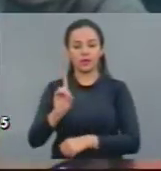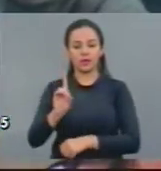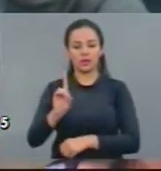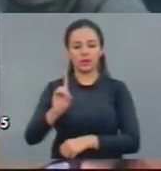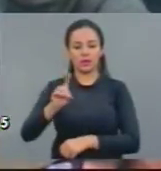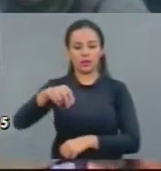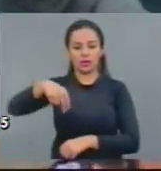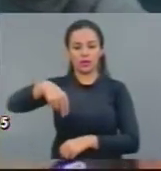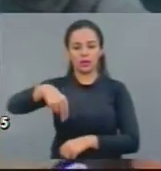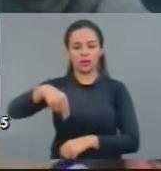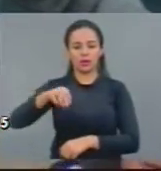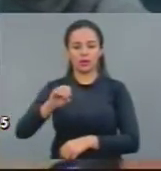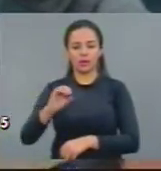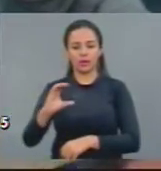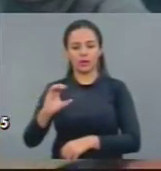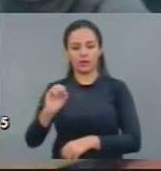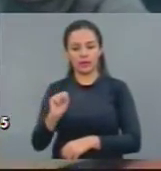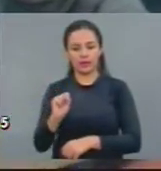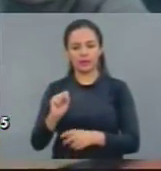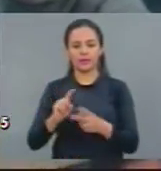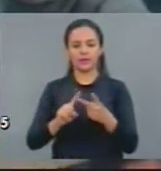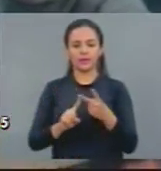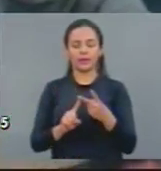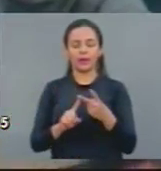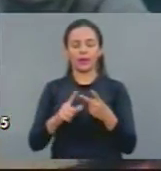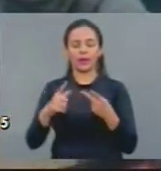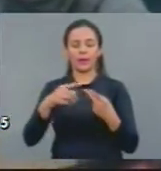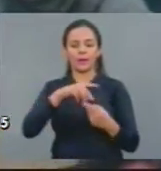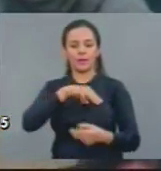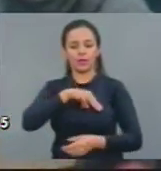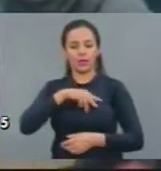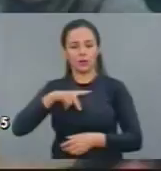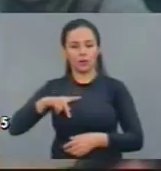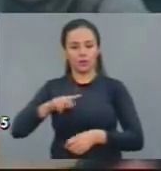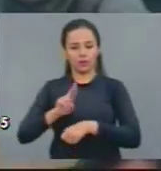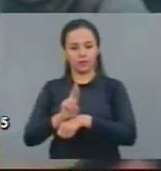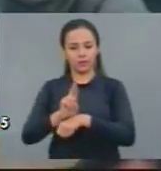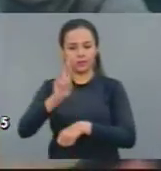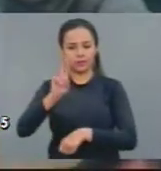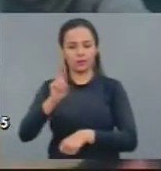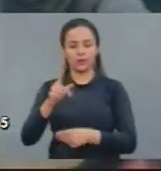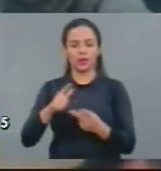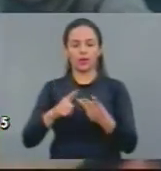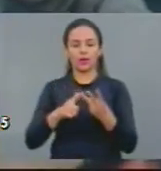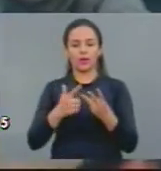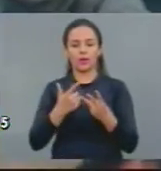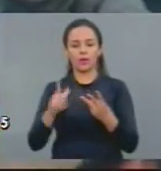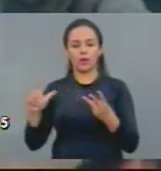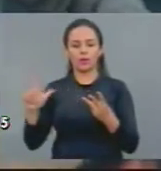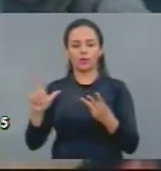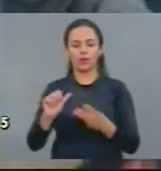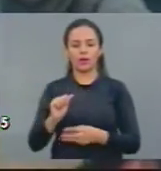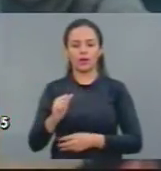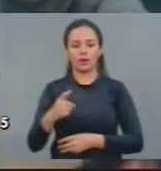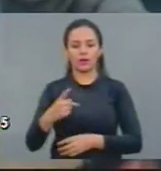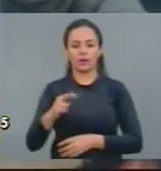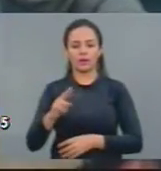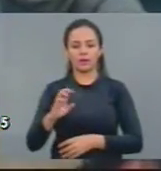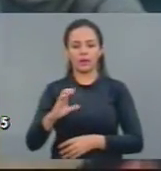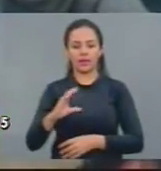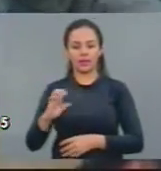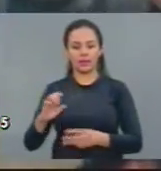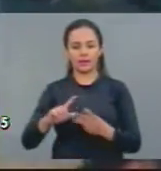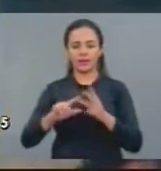Agricultura, representantes do Ministério Público, da Defesa Civil, da APRES, da Assembleia,